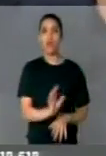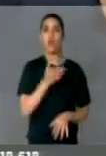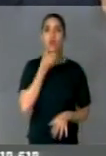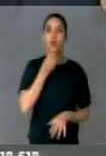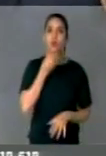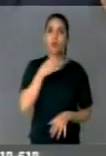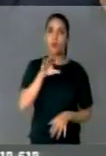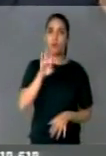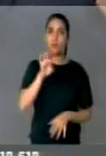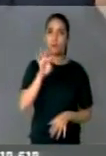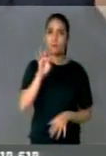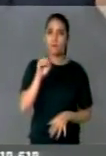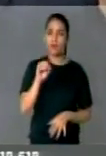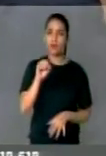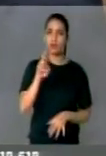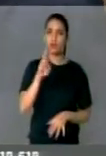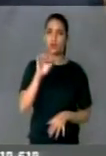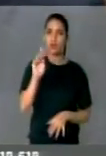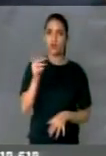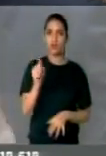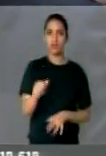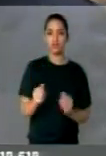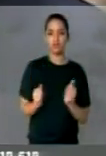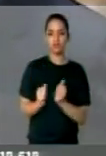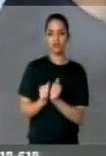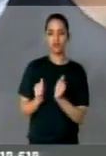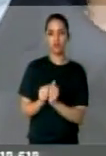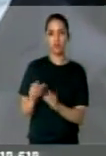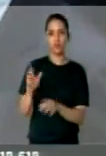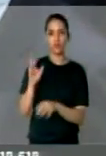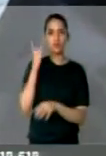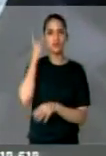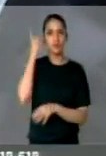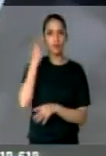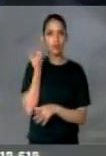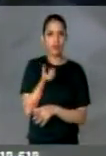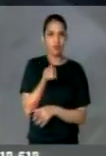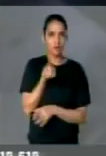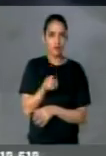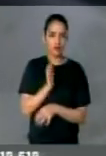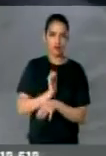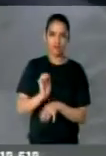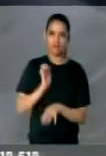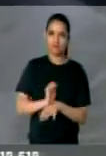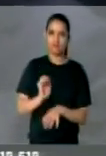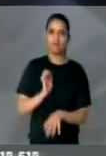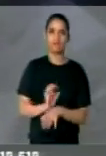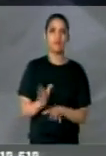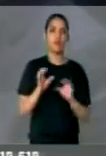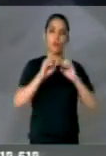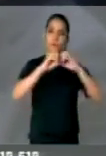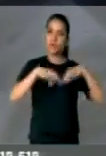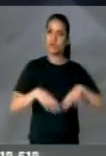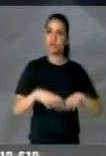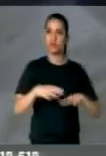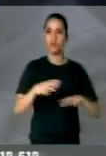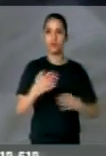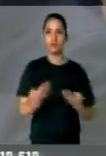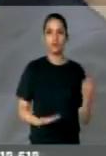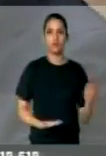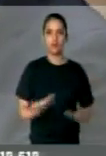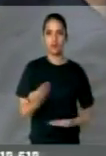trolha de deputados estaduais, acaba prejudicando o povo paranaense. Lembrando dos aumentos que ele deu, senhor presidente,